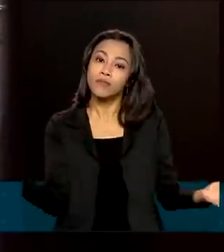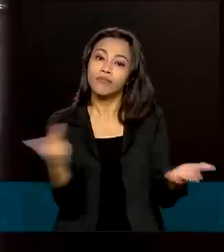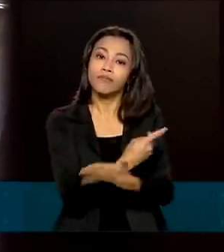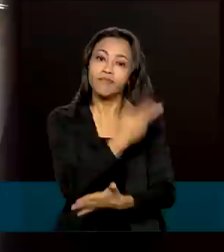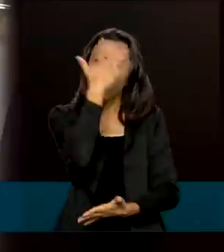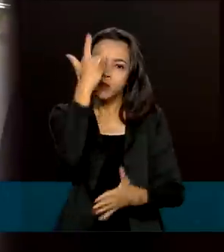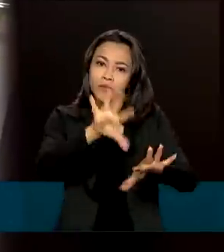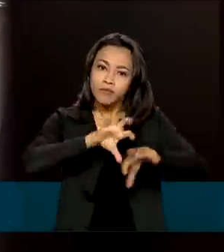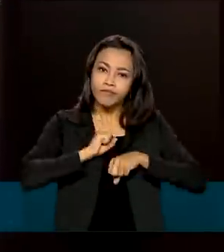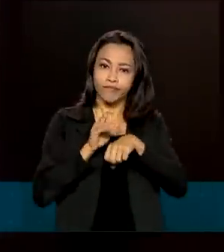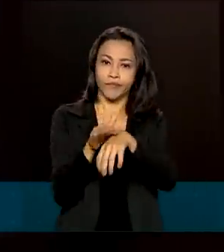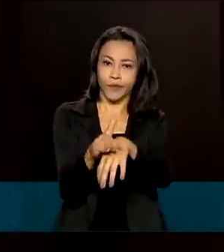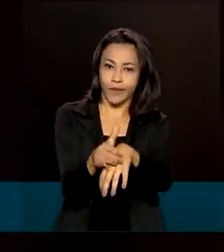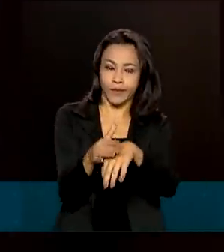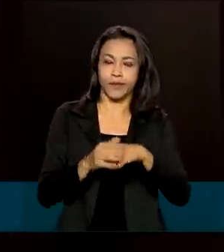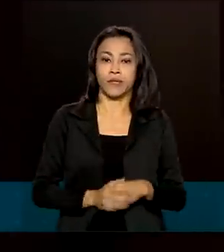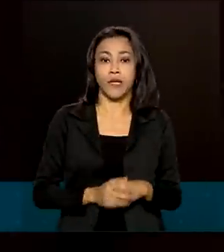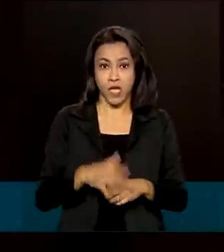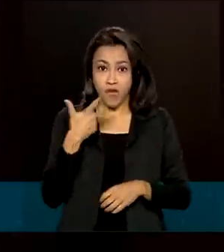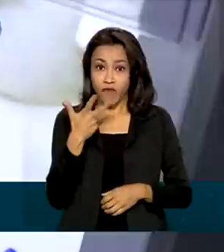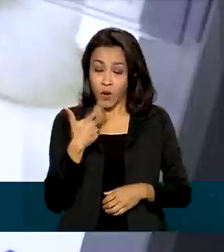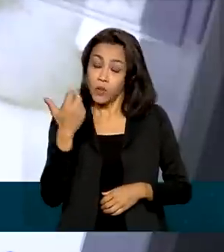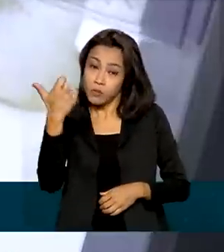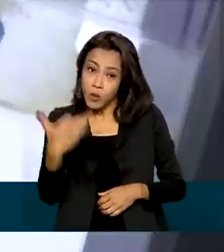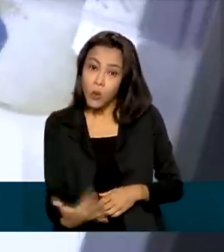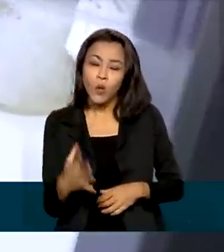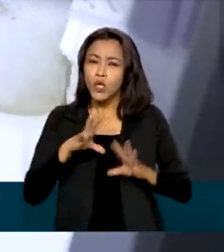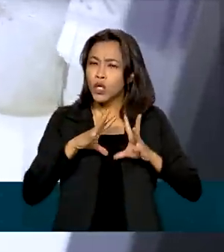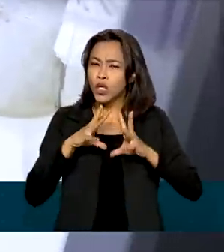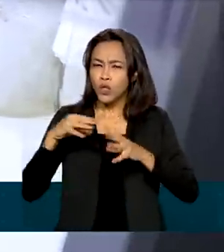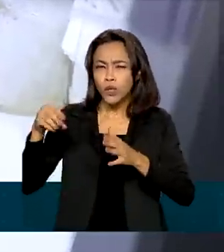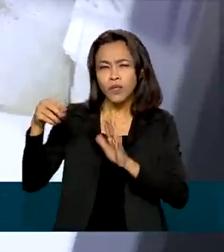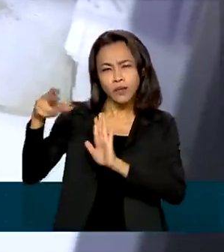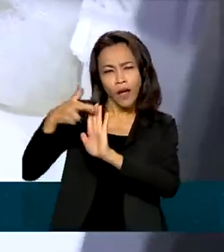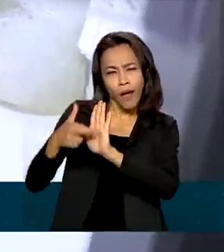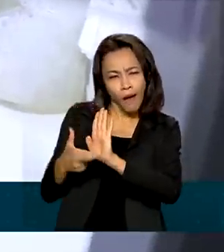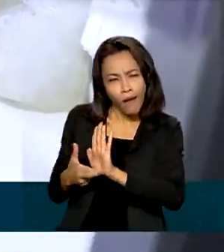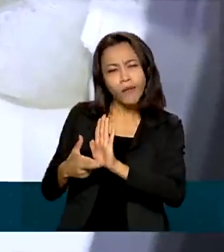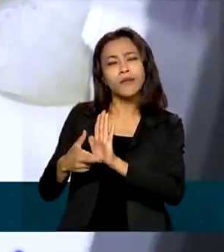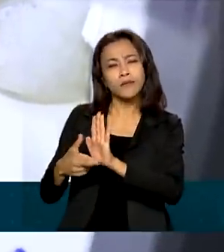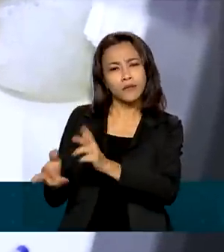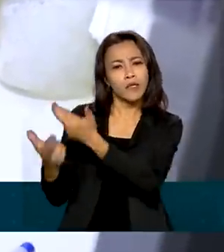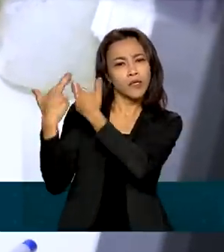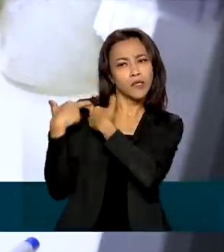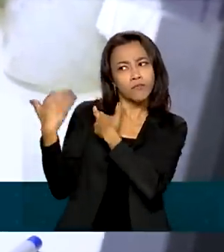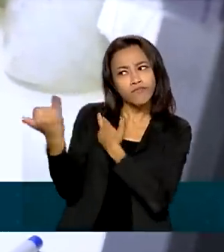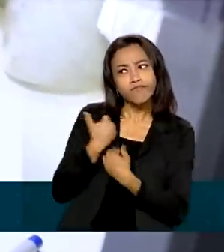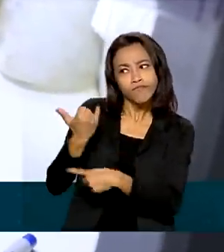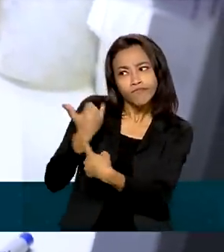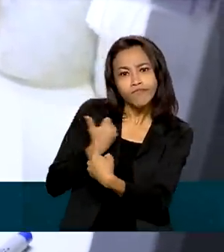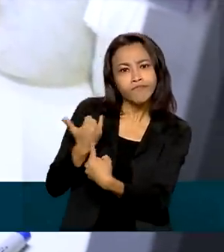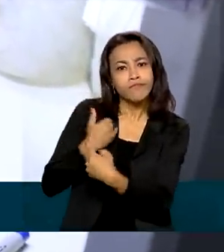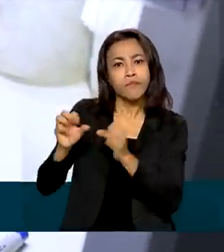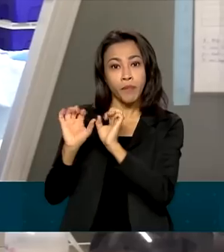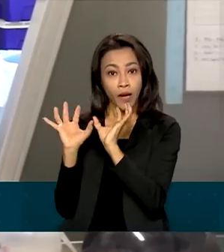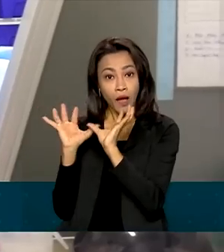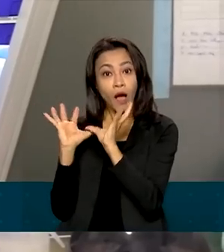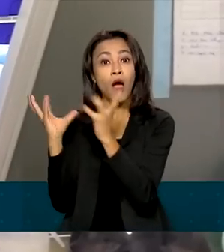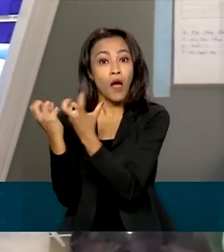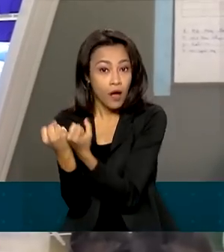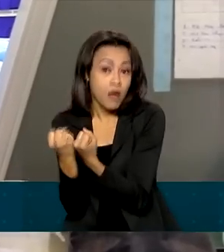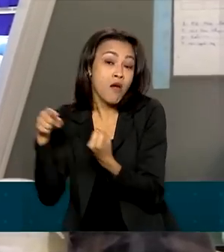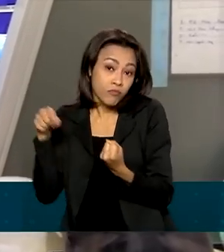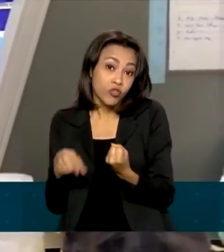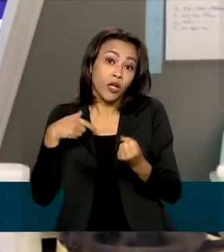A pasta informou ainda que todas as medidas indicadas pela OMS já são realizadas aqui no Brasil desde julho, do início de